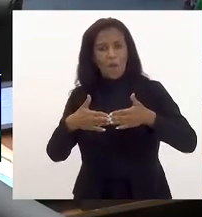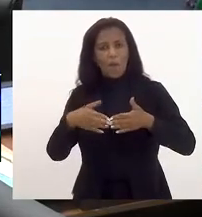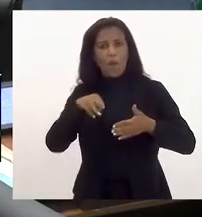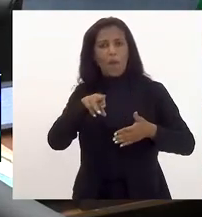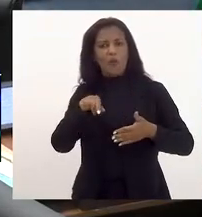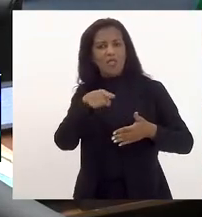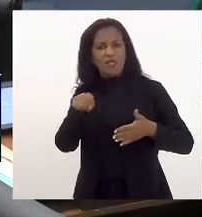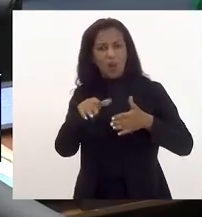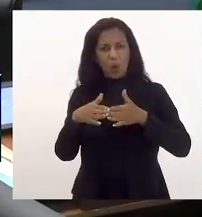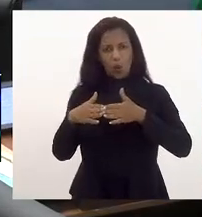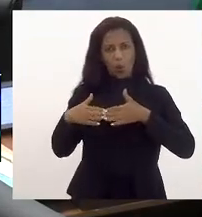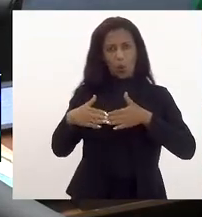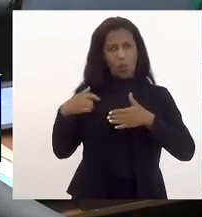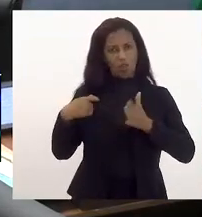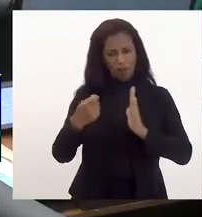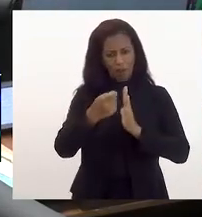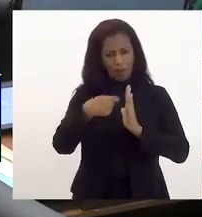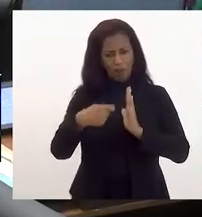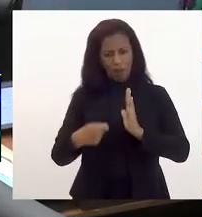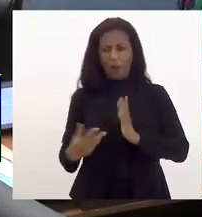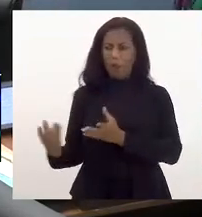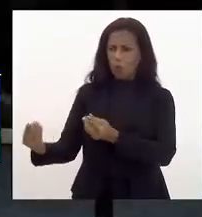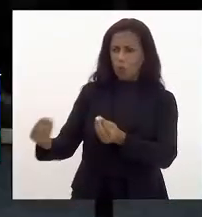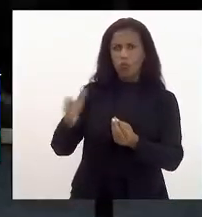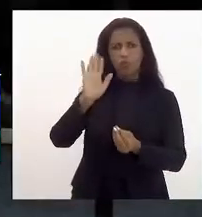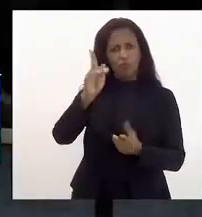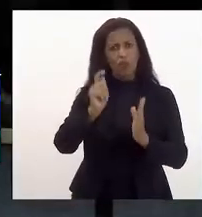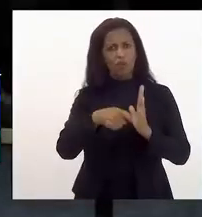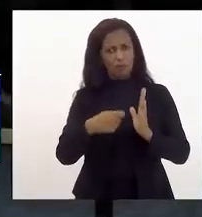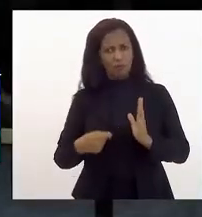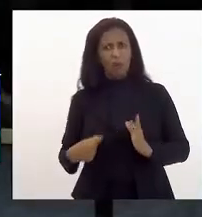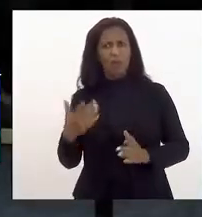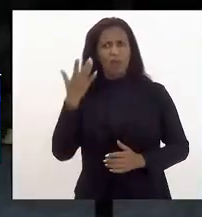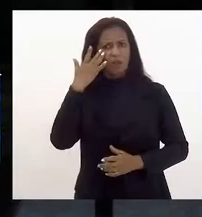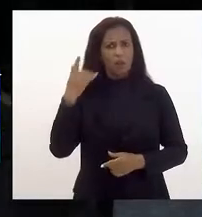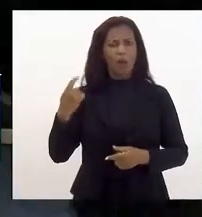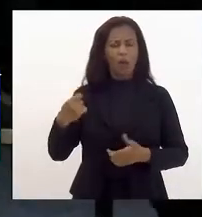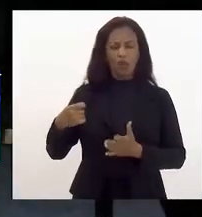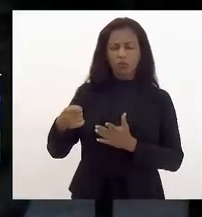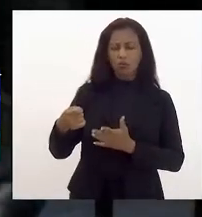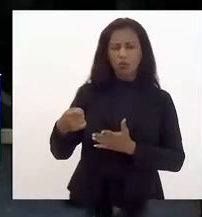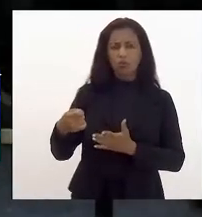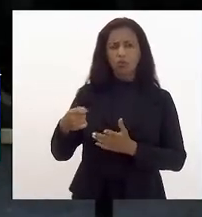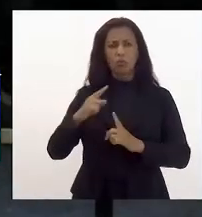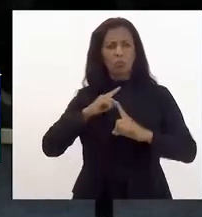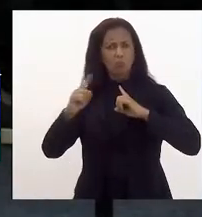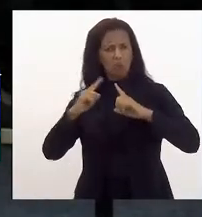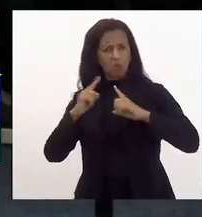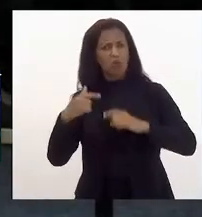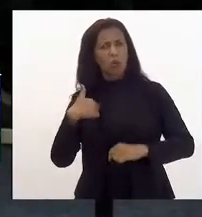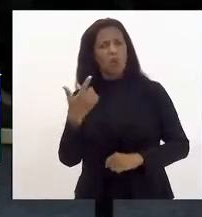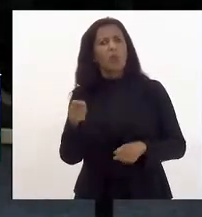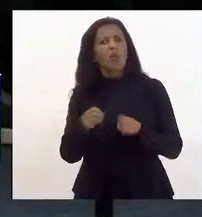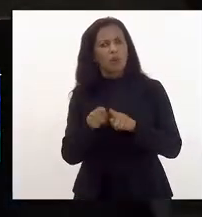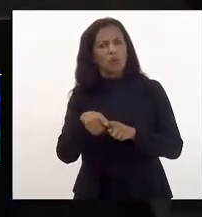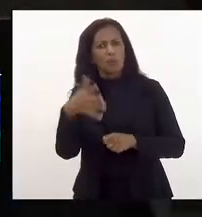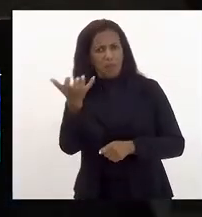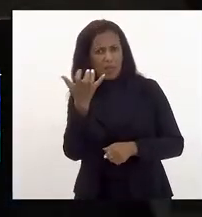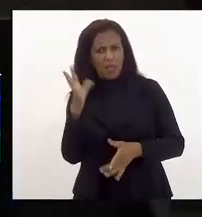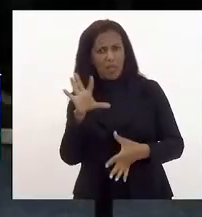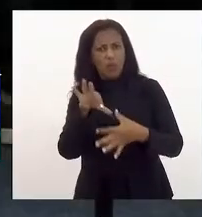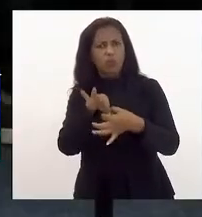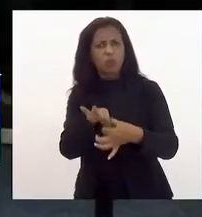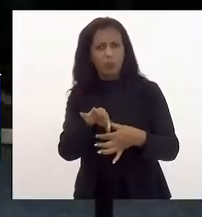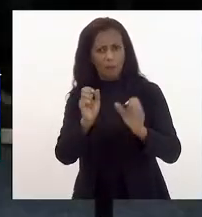aqui na casa muitos assinaram e acho uma discussão inteiramente relevante queria ser incluída nesse por favor por